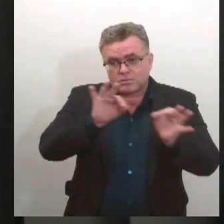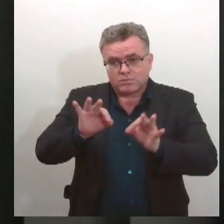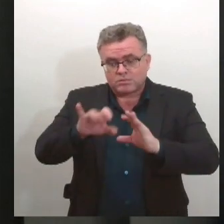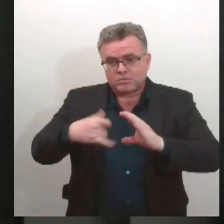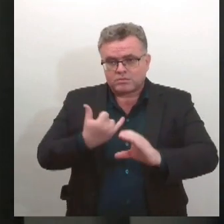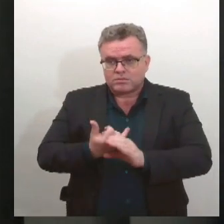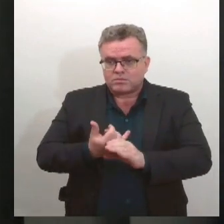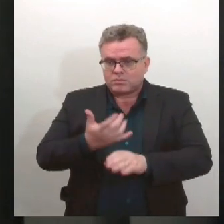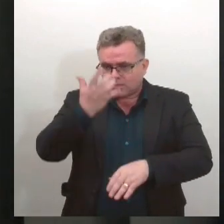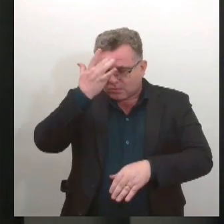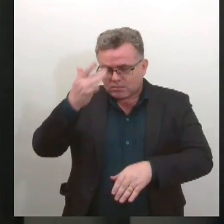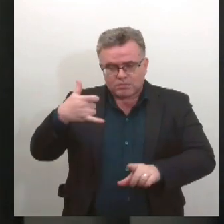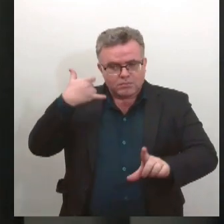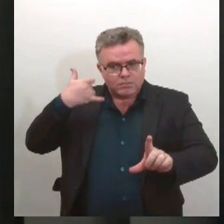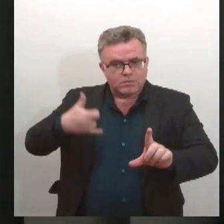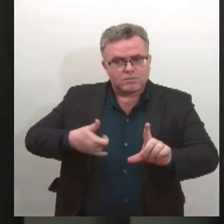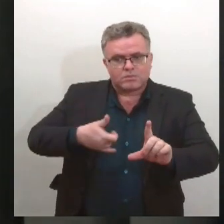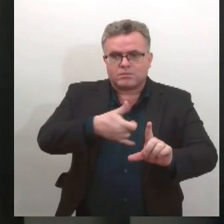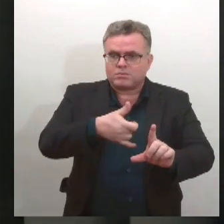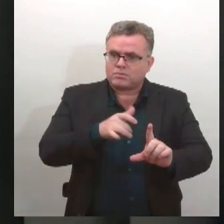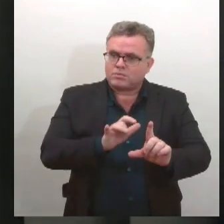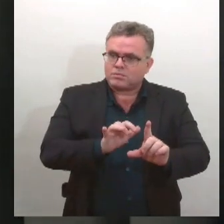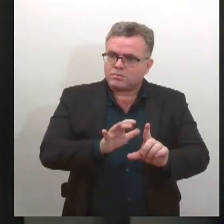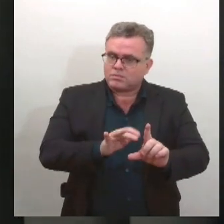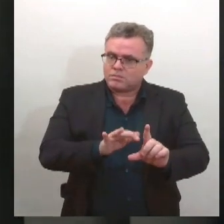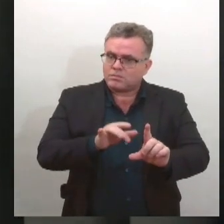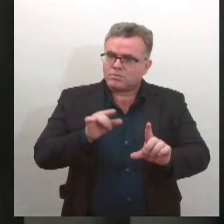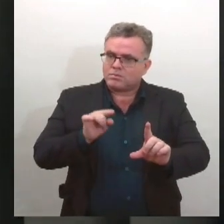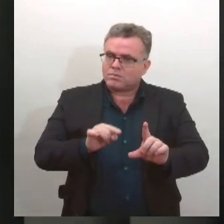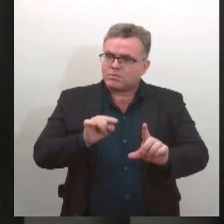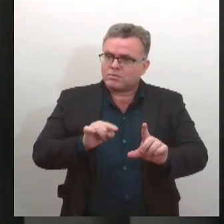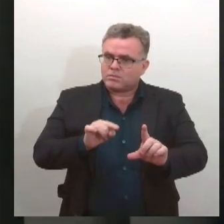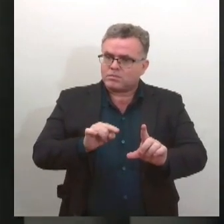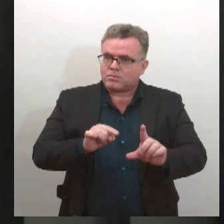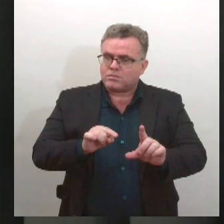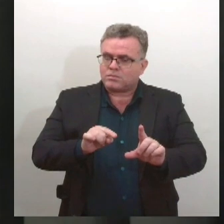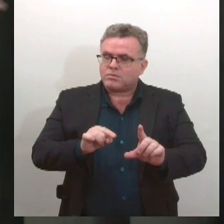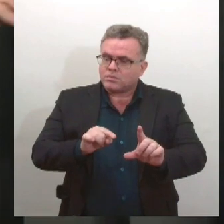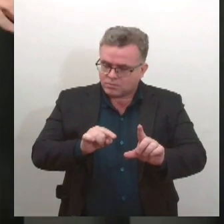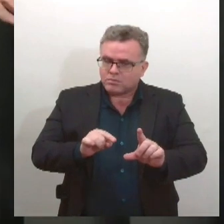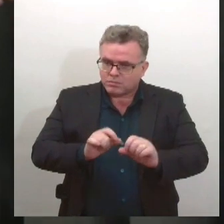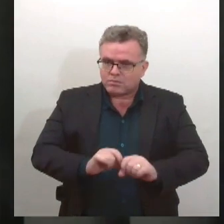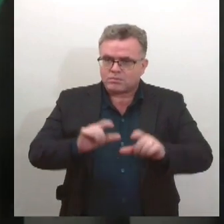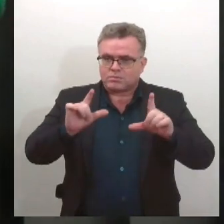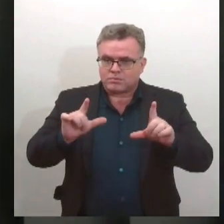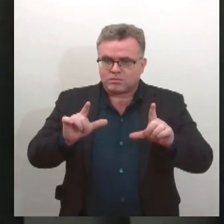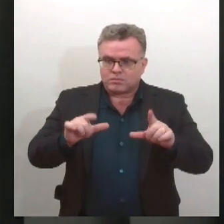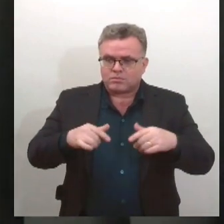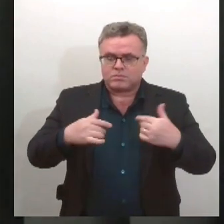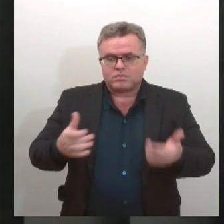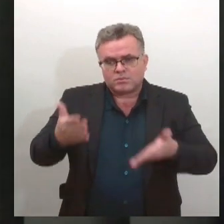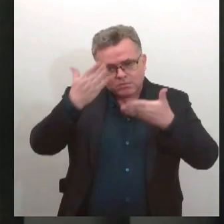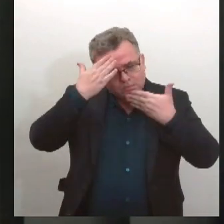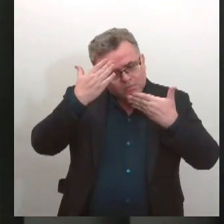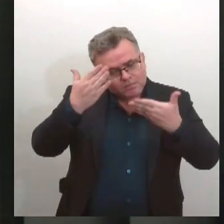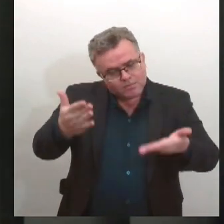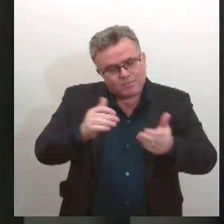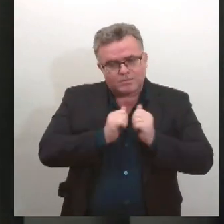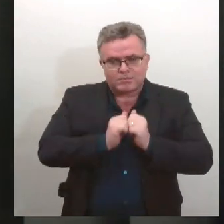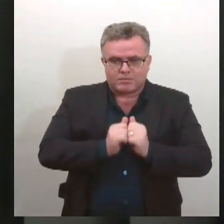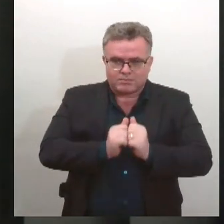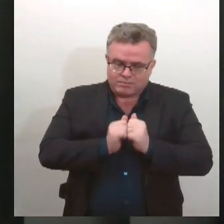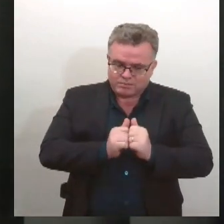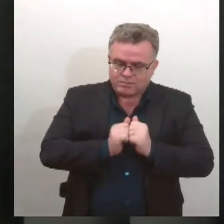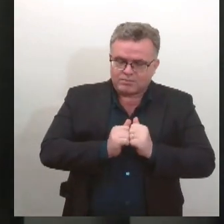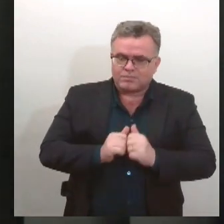celular no QR Code, localizado no canto inferior esquerdo da tela, e será direcionado. Obrigada pela companhia e até o nosso próximo encontro. Espero todos